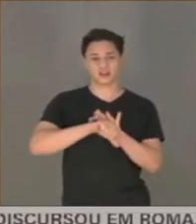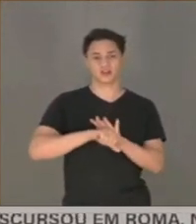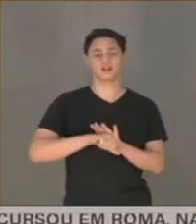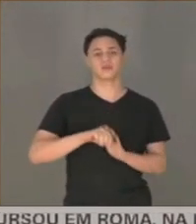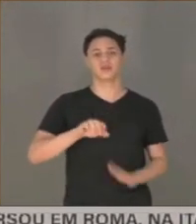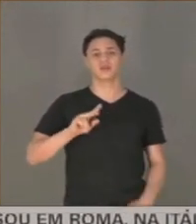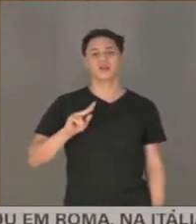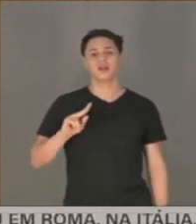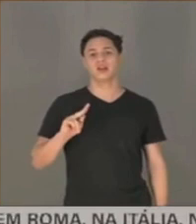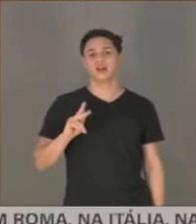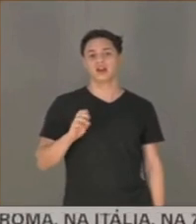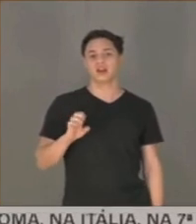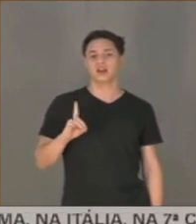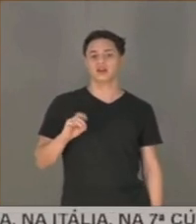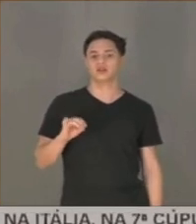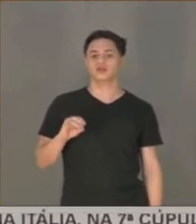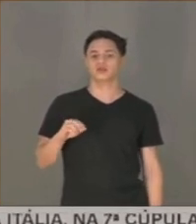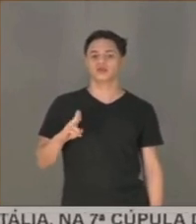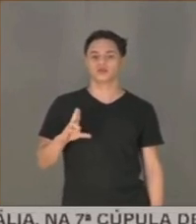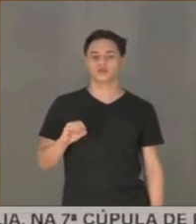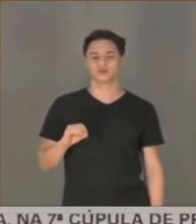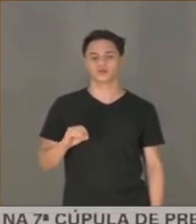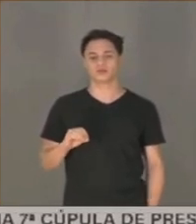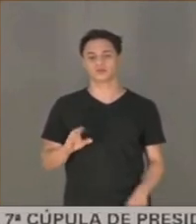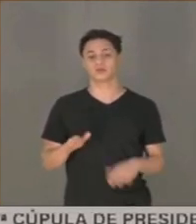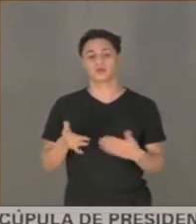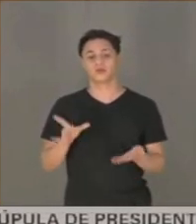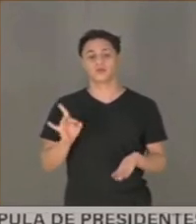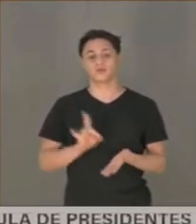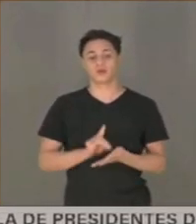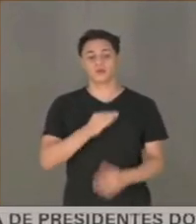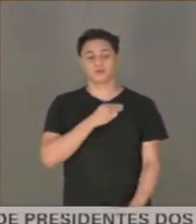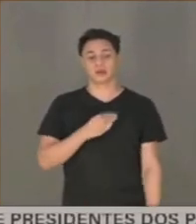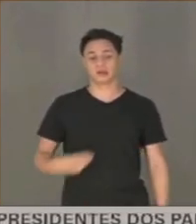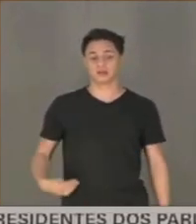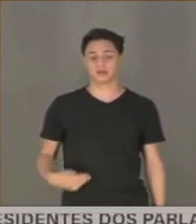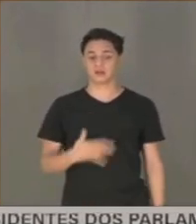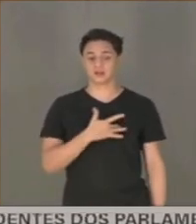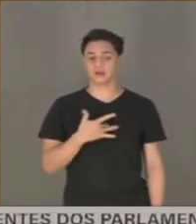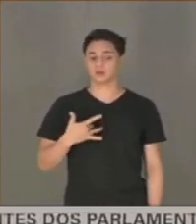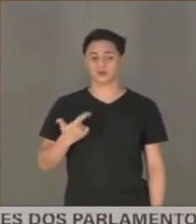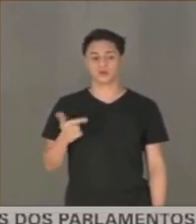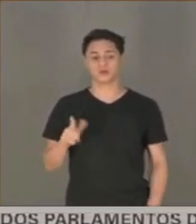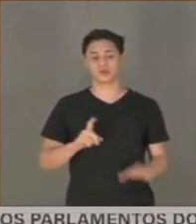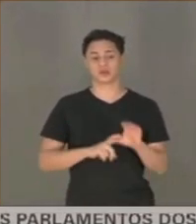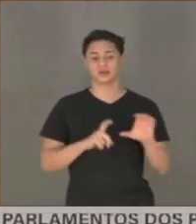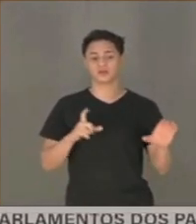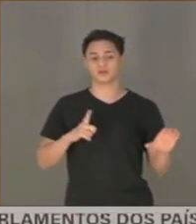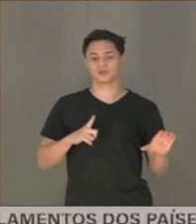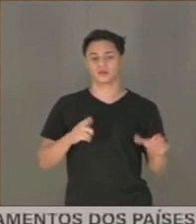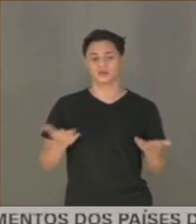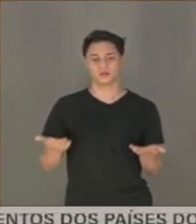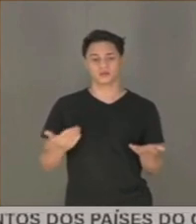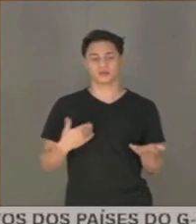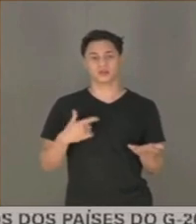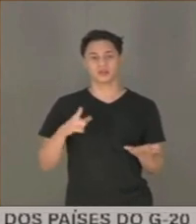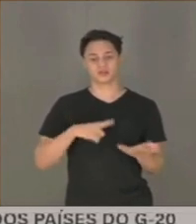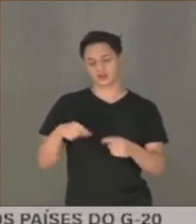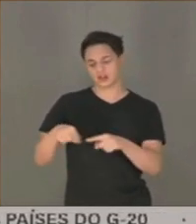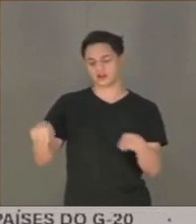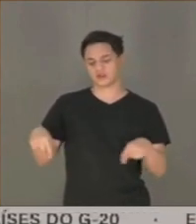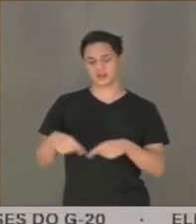Fatos. Foi provado aqui que os ministros da saúde não tinham autonomia no Ministério da Saúde. Tinha gabinete paralelo.